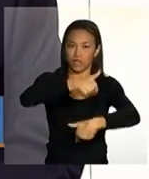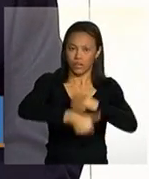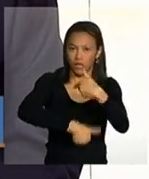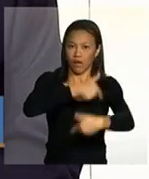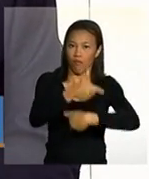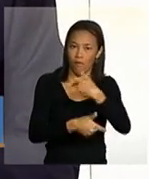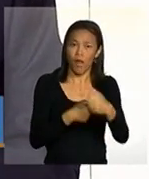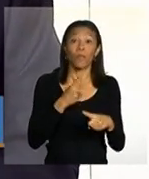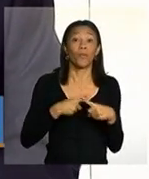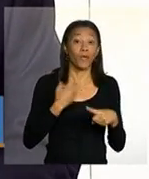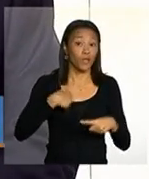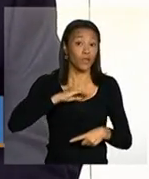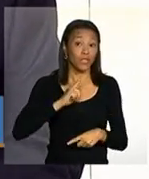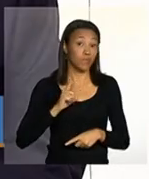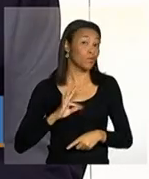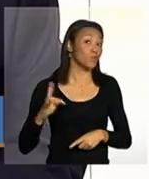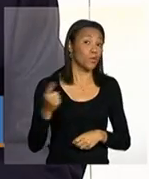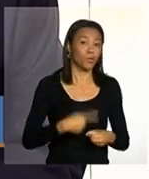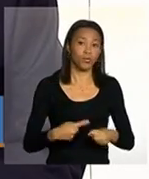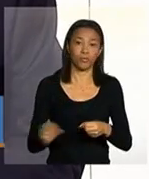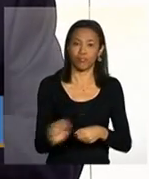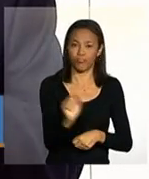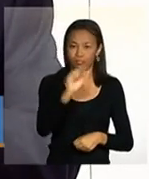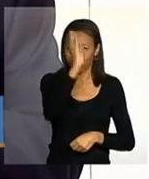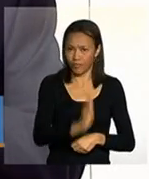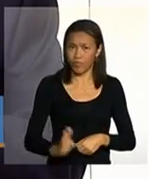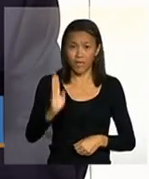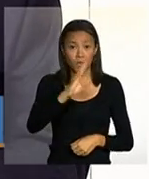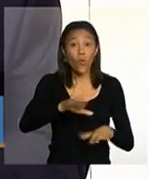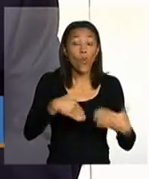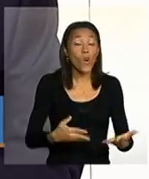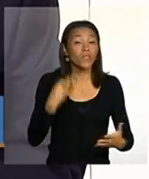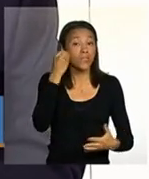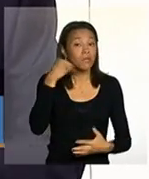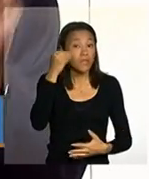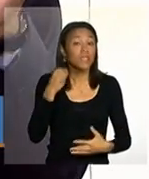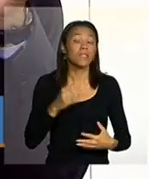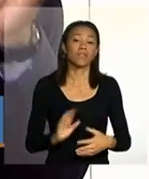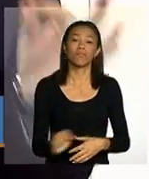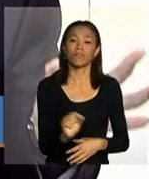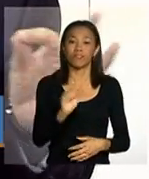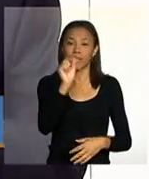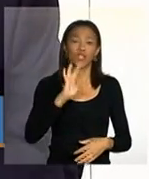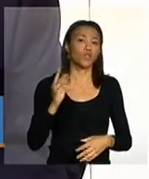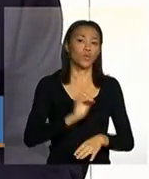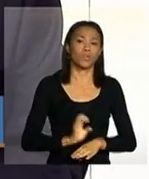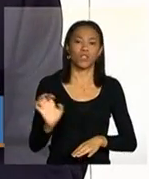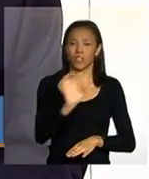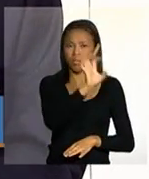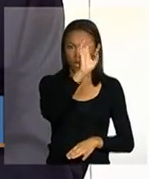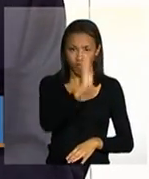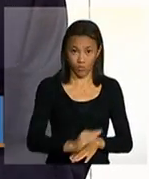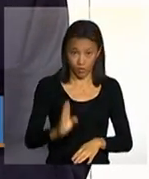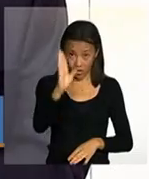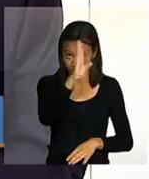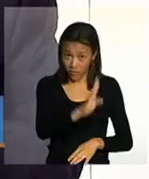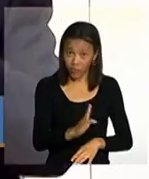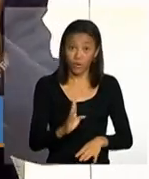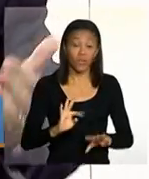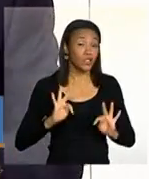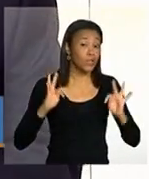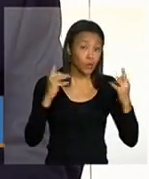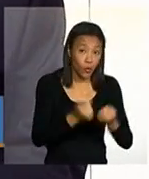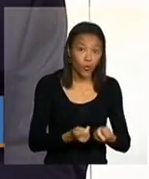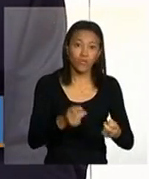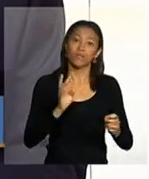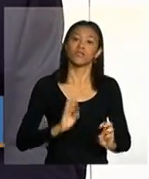todos os municípios brasileiros, quando falamos em experiência federativa, significa que todos os estados brasileiros, dos quais todos aqui